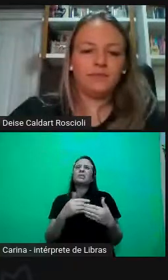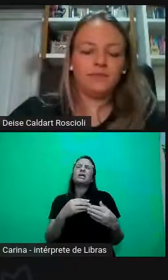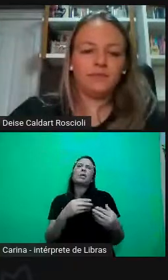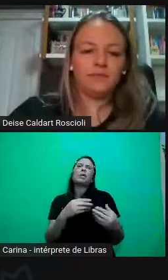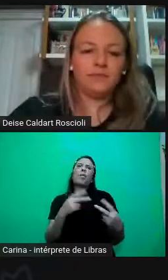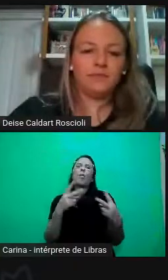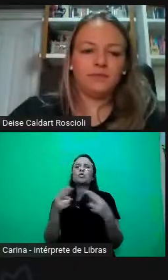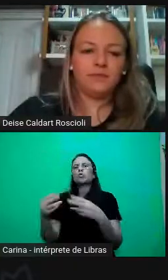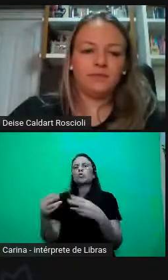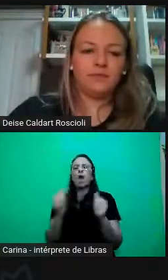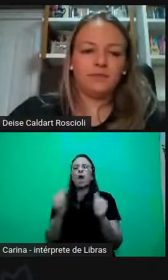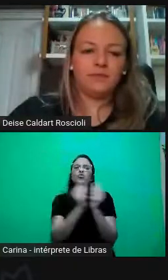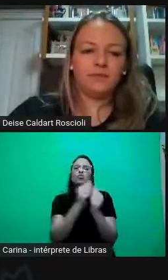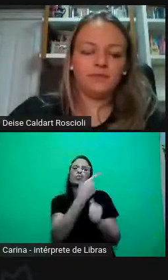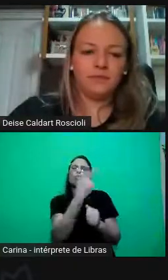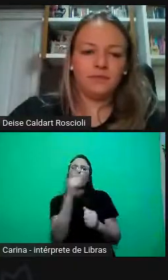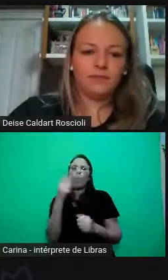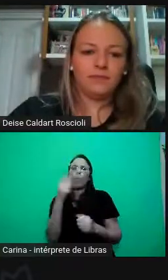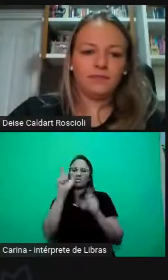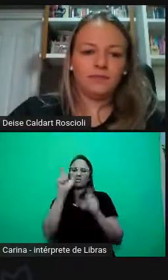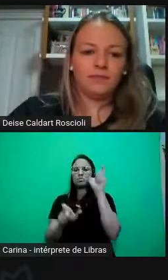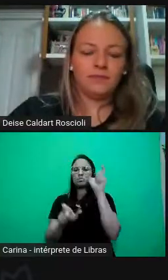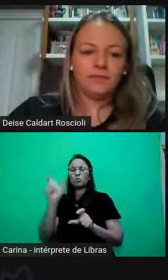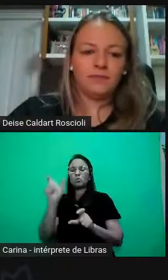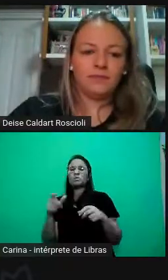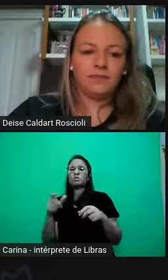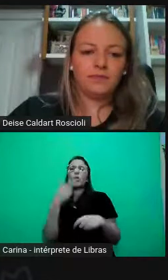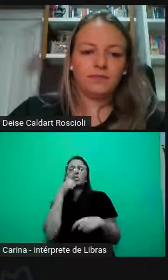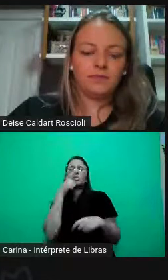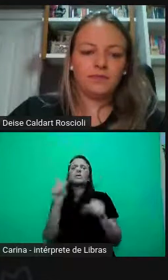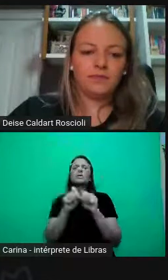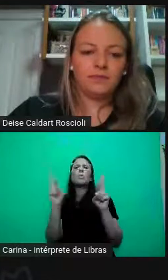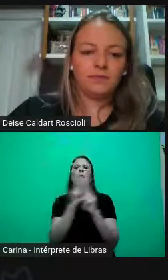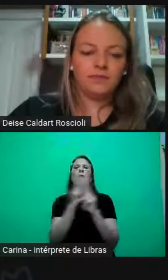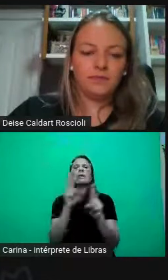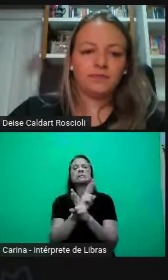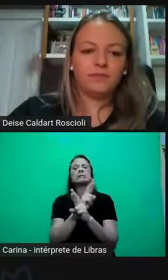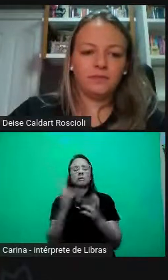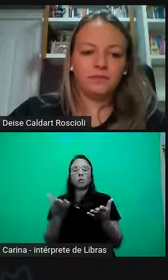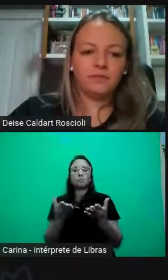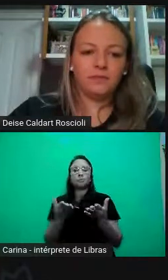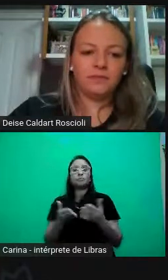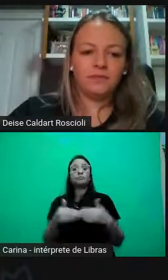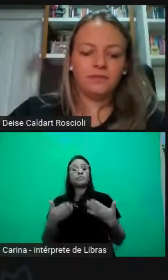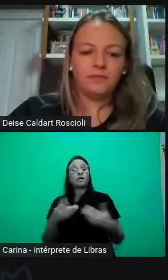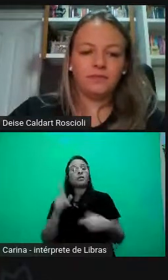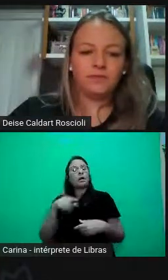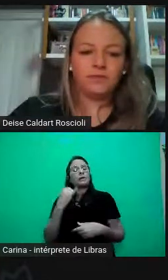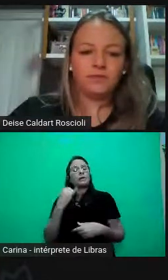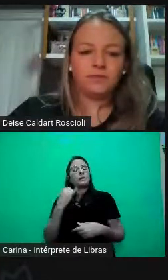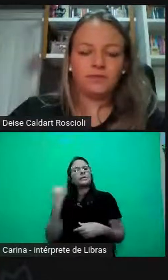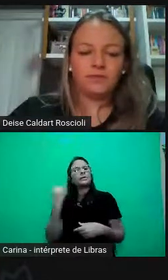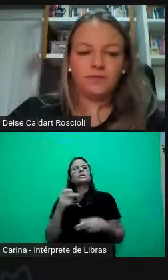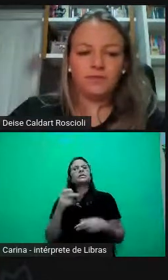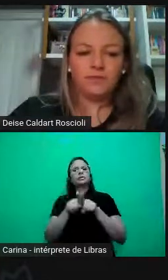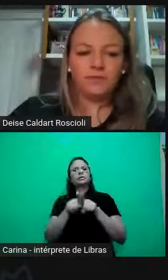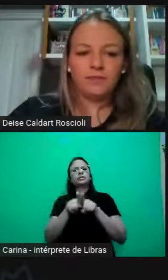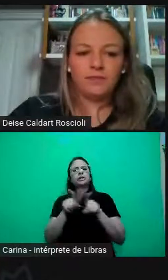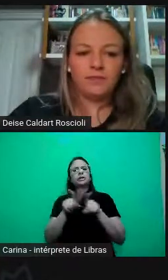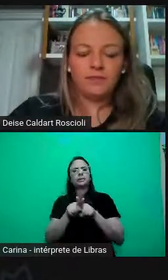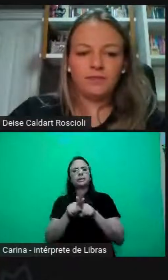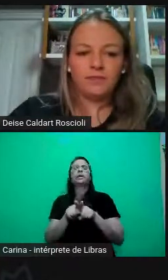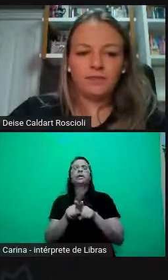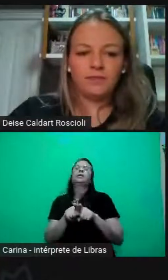consigam estabelecer as suas relações sem preconceito. E, Deise, é importante falar que isso no aspecto, para quem se interessa muito pelo